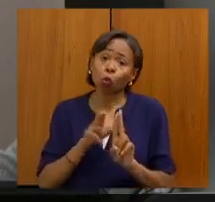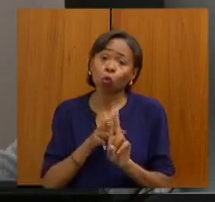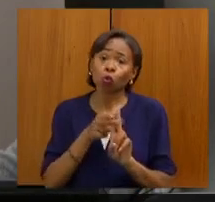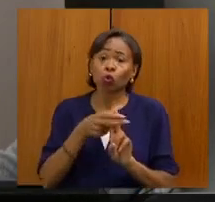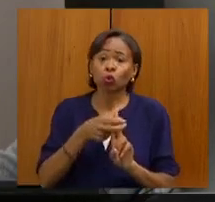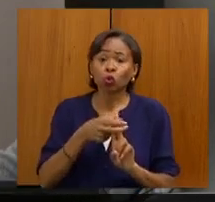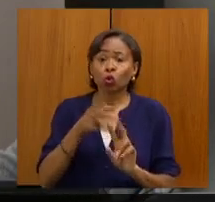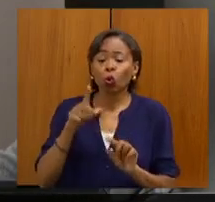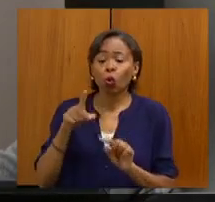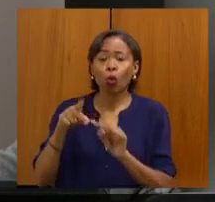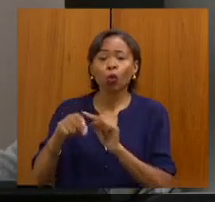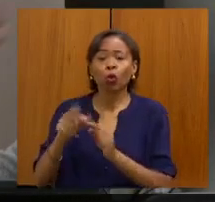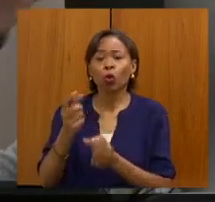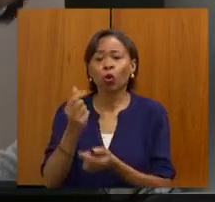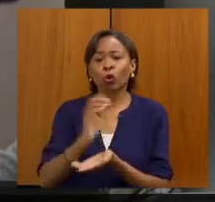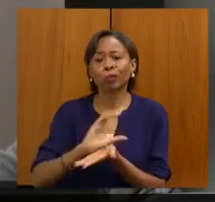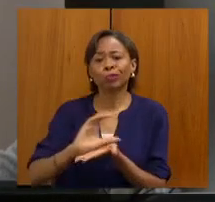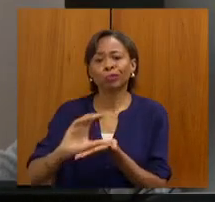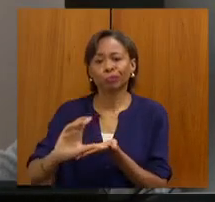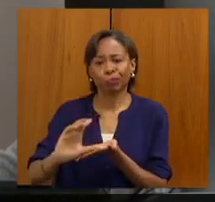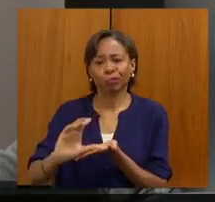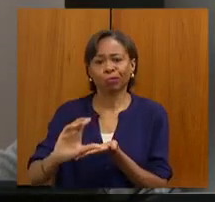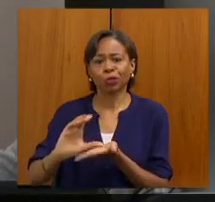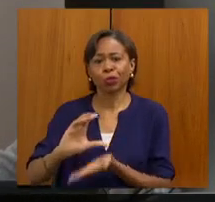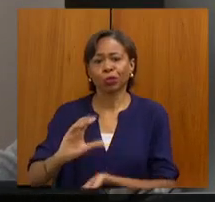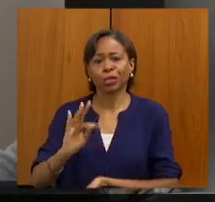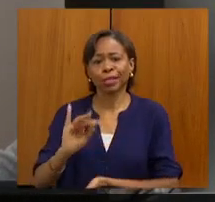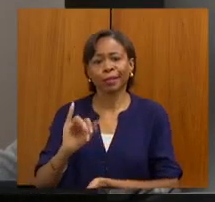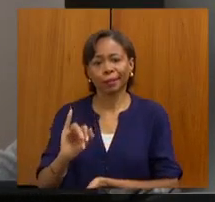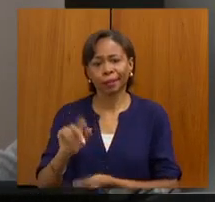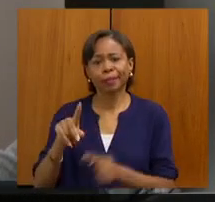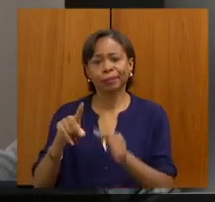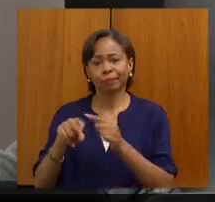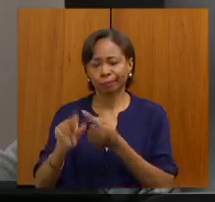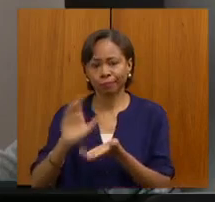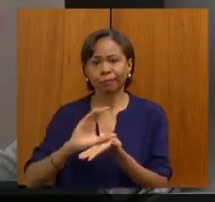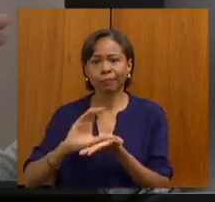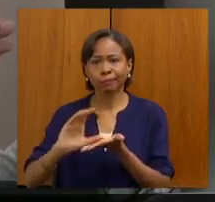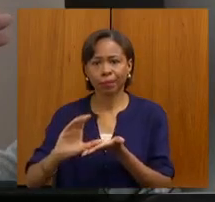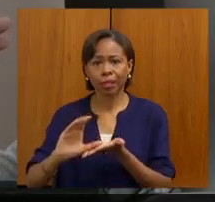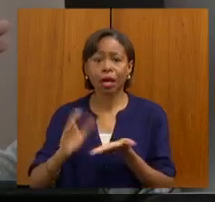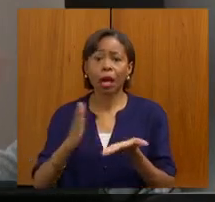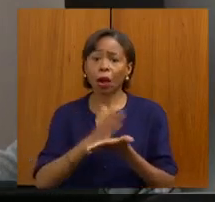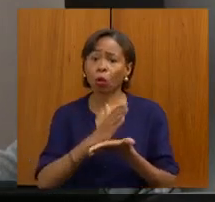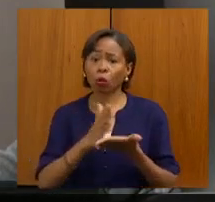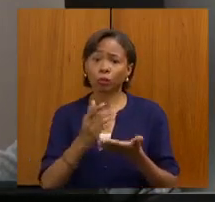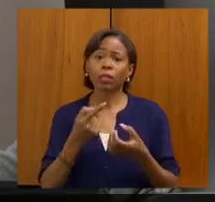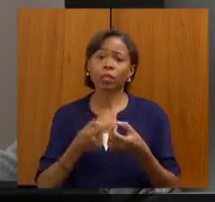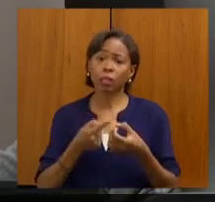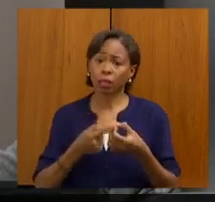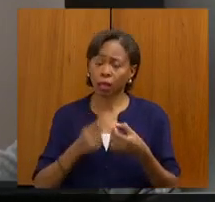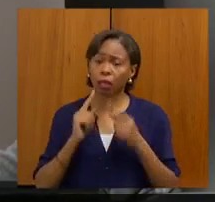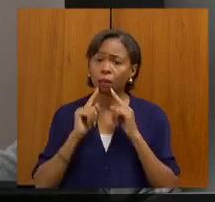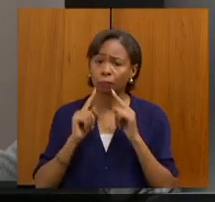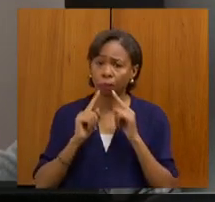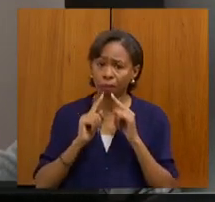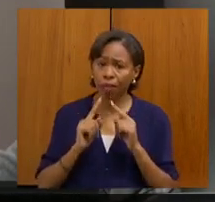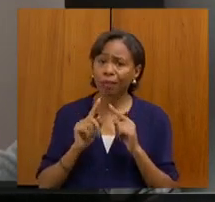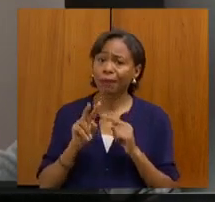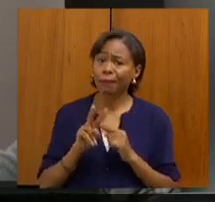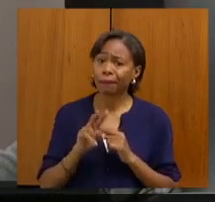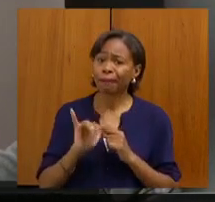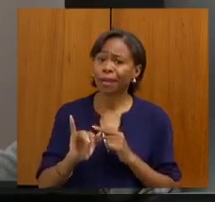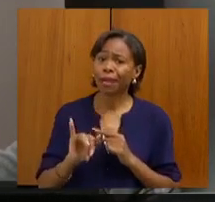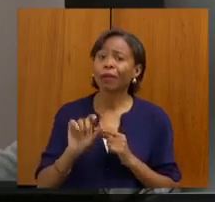CTIs que estavam montados. Então, tem cidade que está aí reclamando, que vai perder o CTI, cidade que, em um contexto,